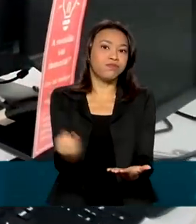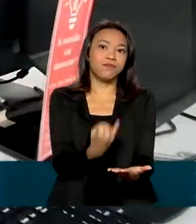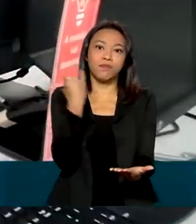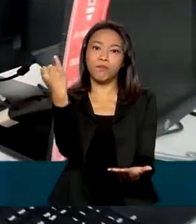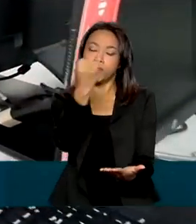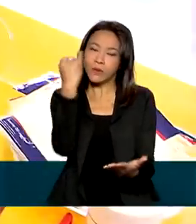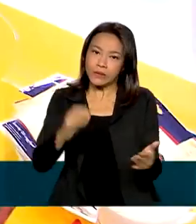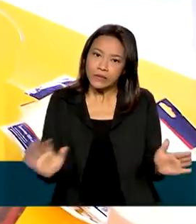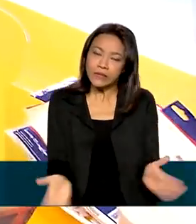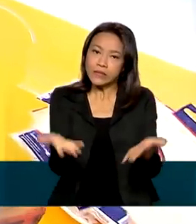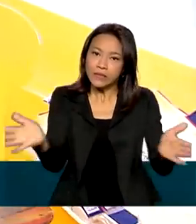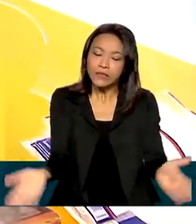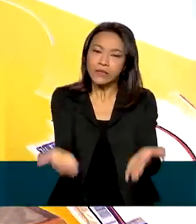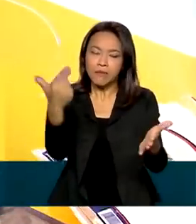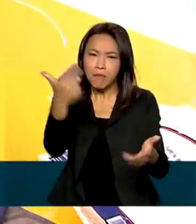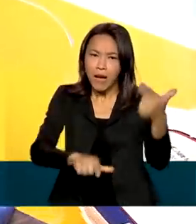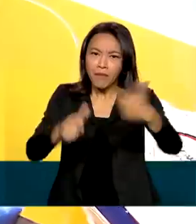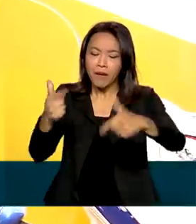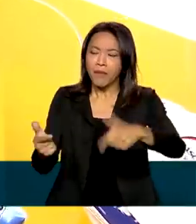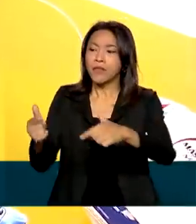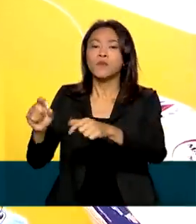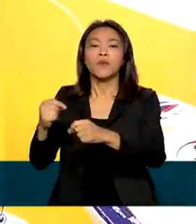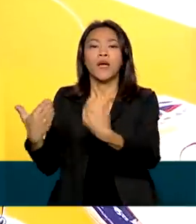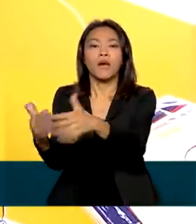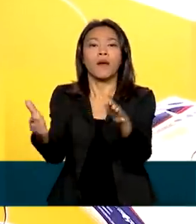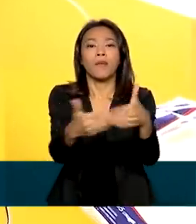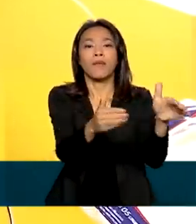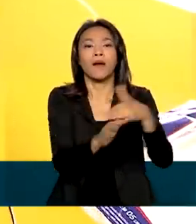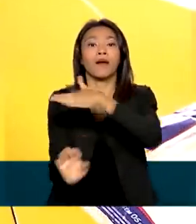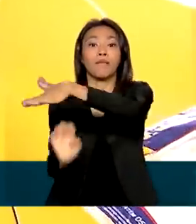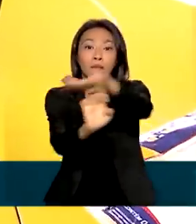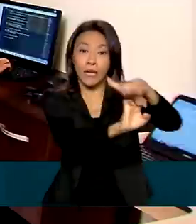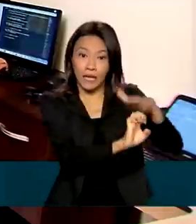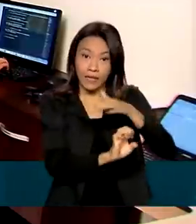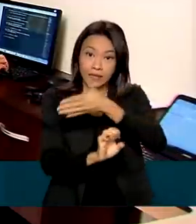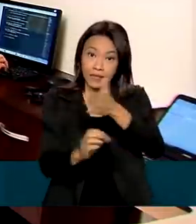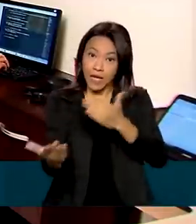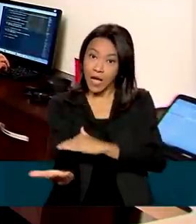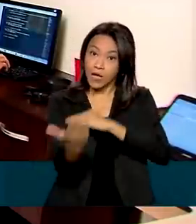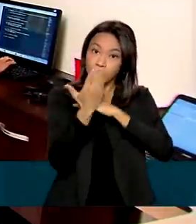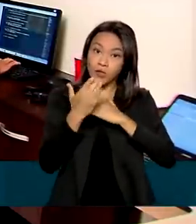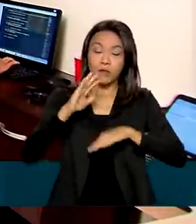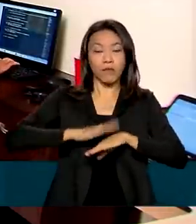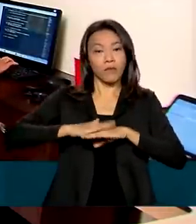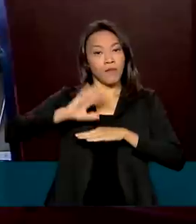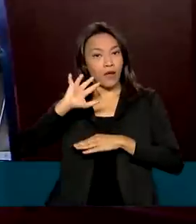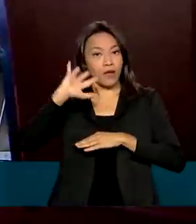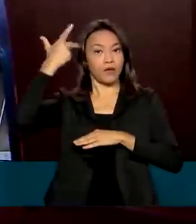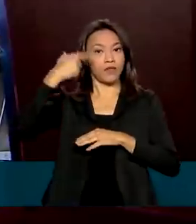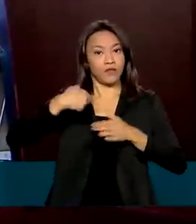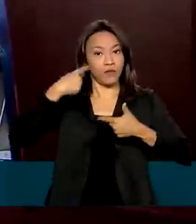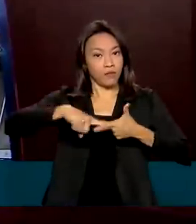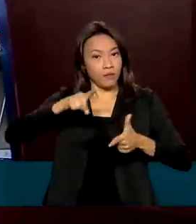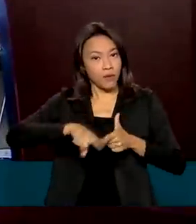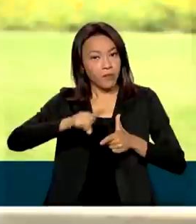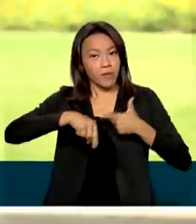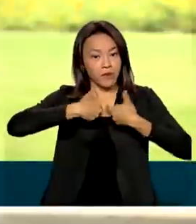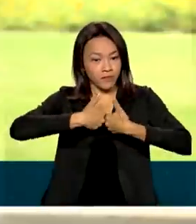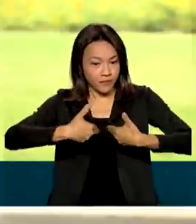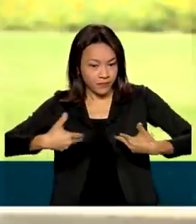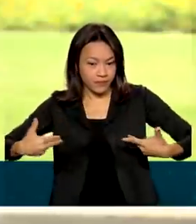estimulou a criação de novas empresas que desenvolvem soluções e serviços inovadores, as startups.